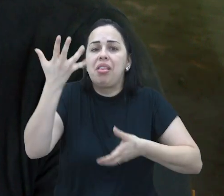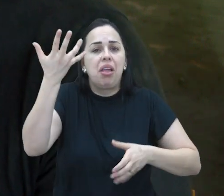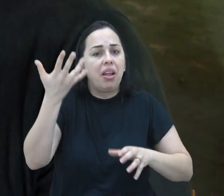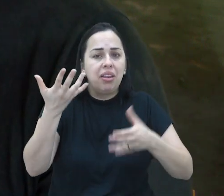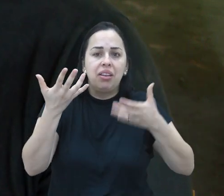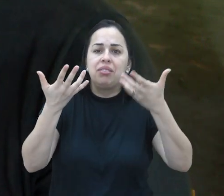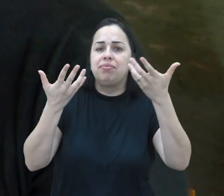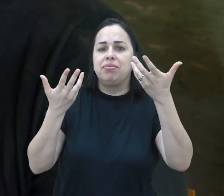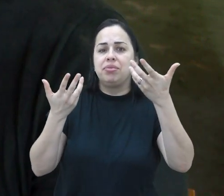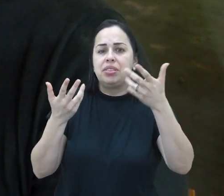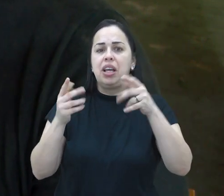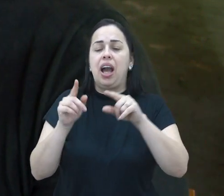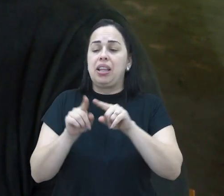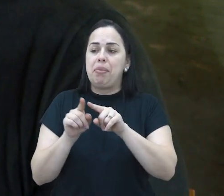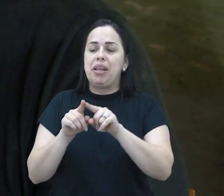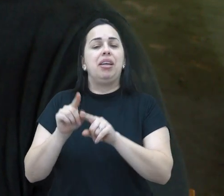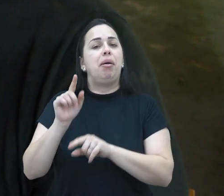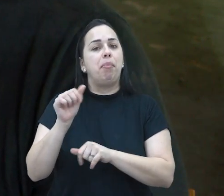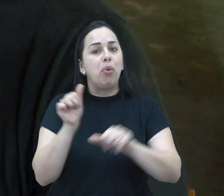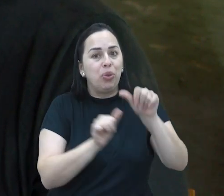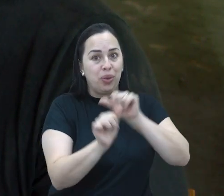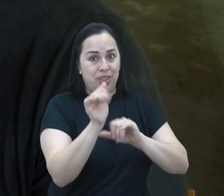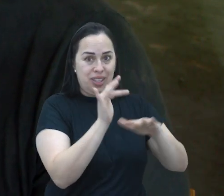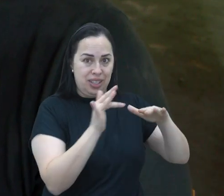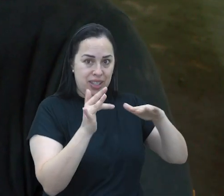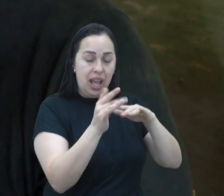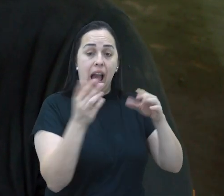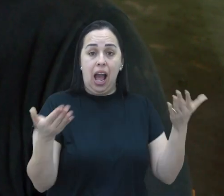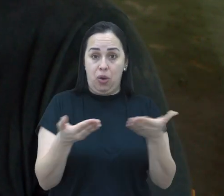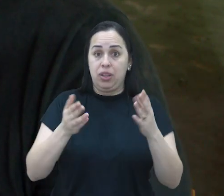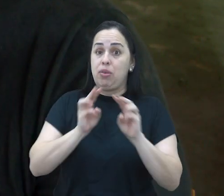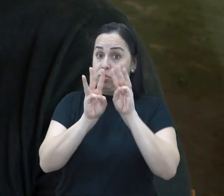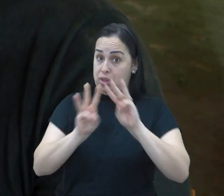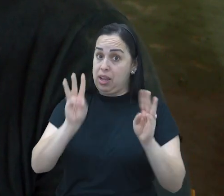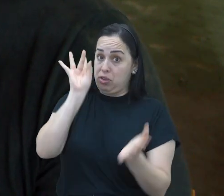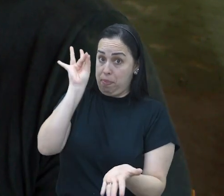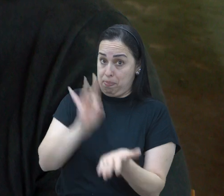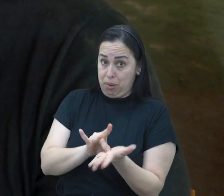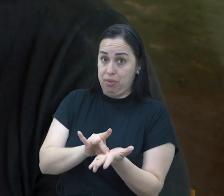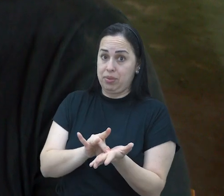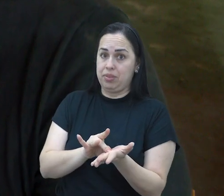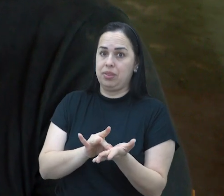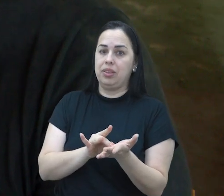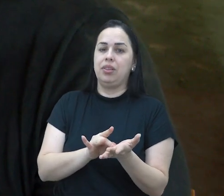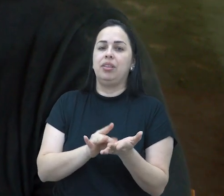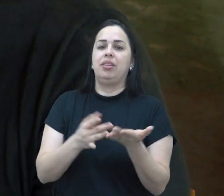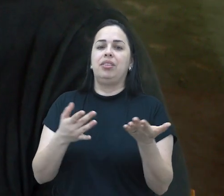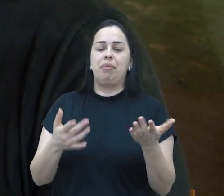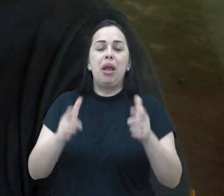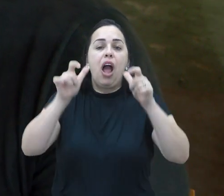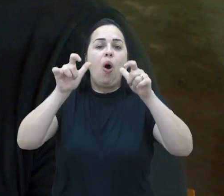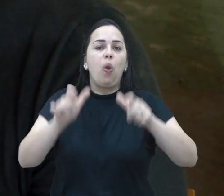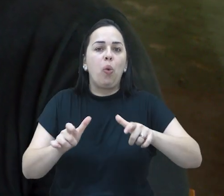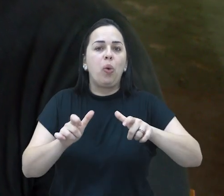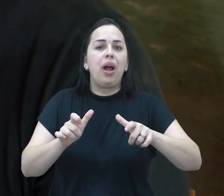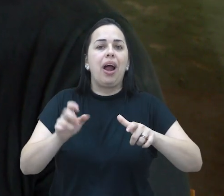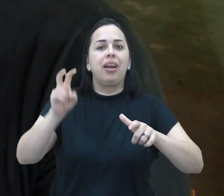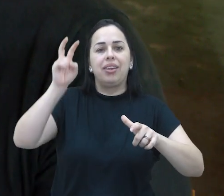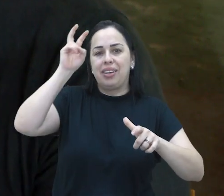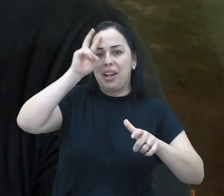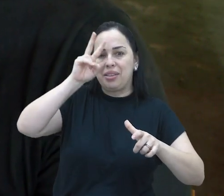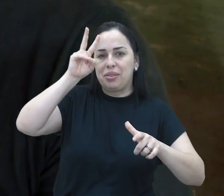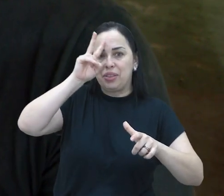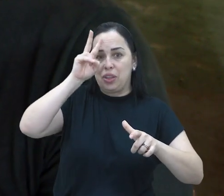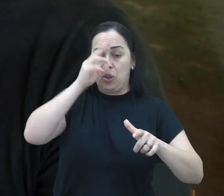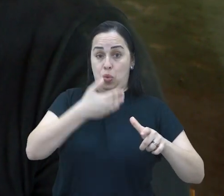foi migrando, o trabalho foi migrando para outras redes sociais até ele ter o site próprio e hoje ser um ponto de memória